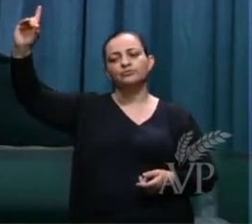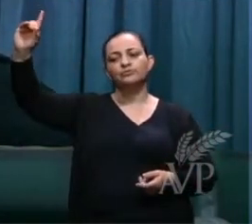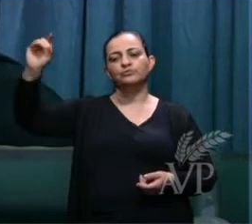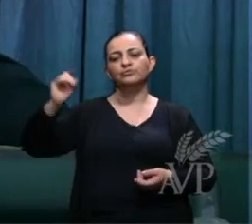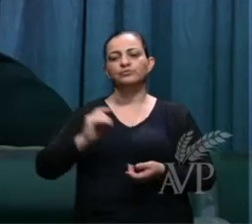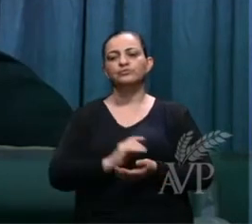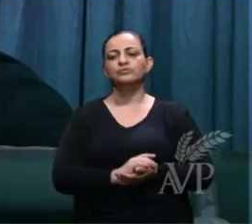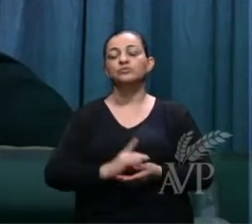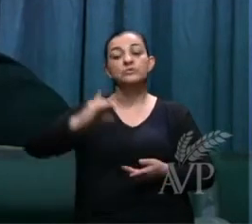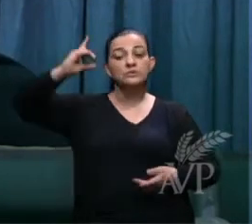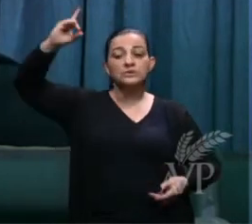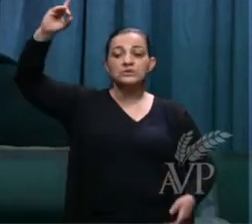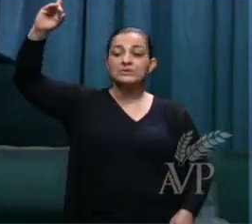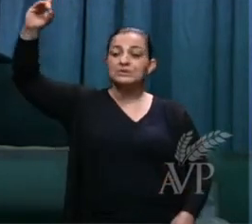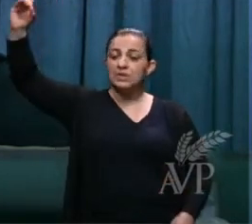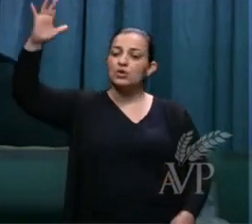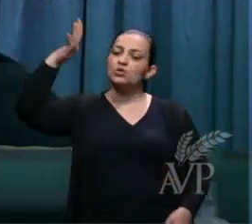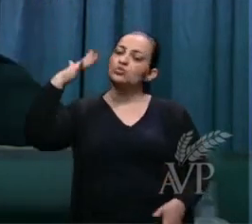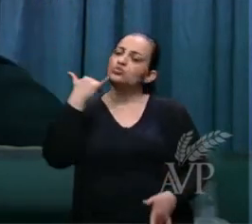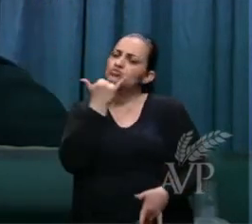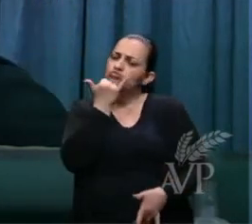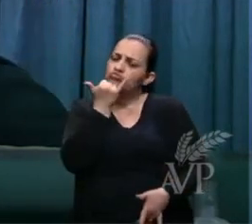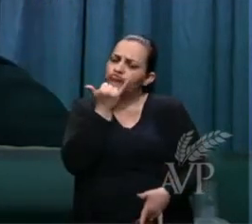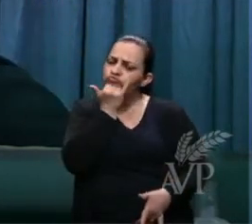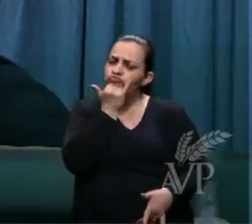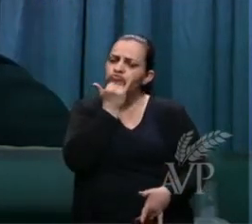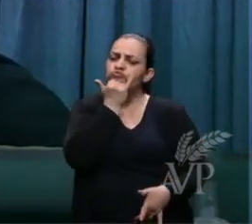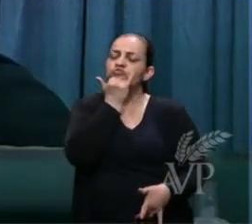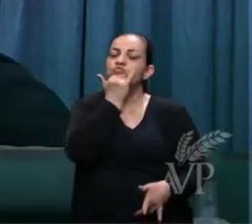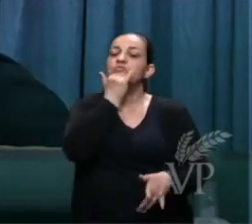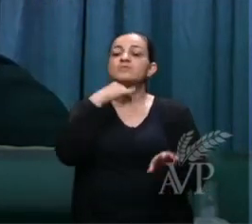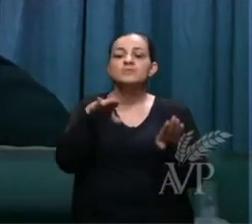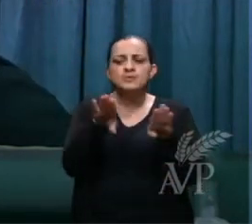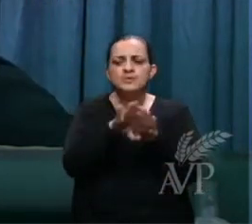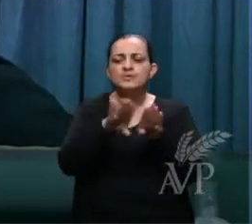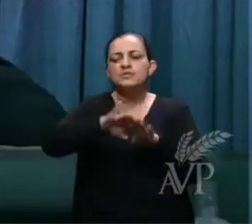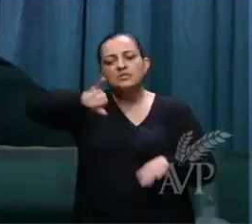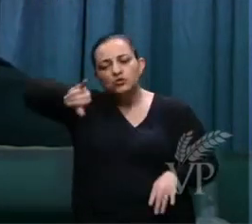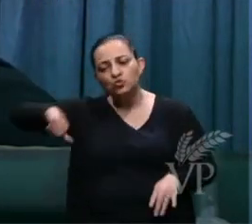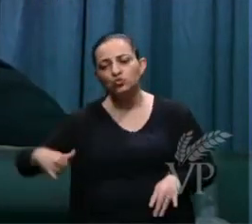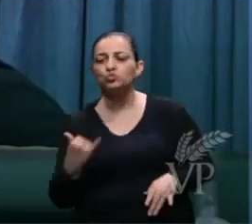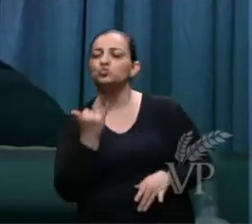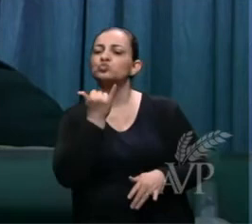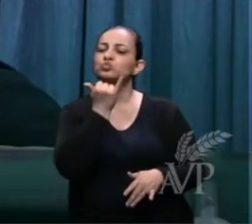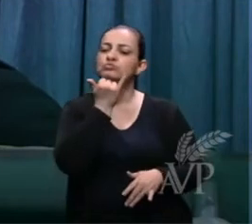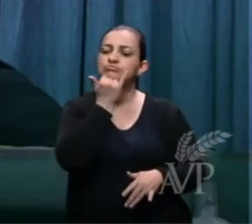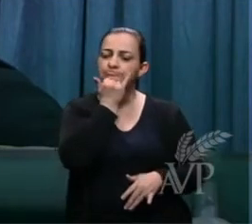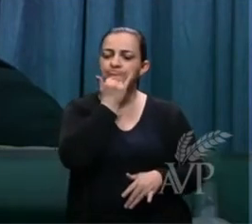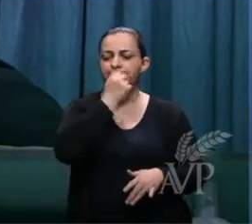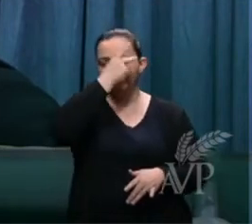Deus ele perdoa e ele justifica